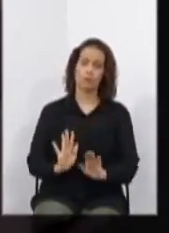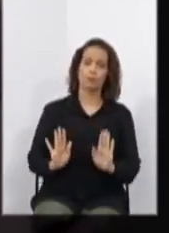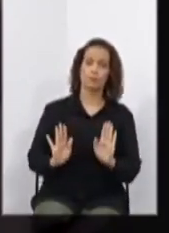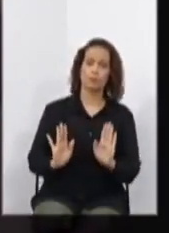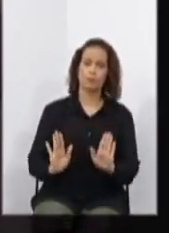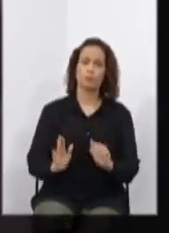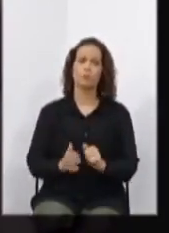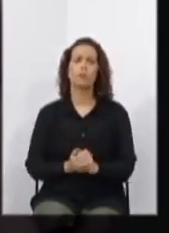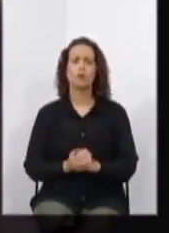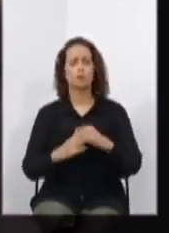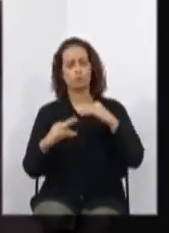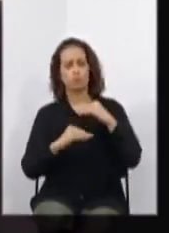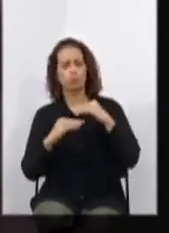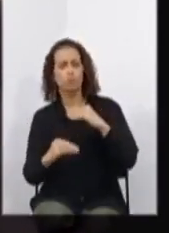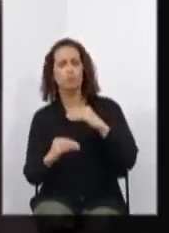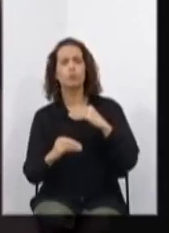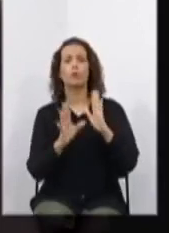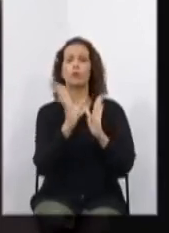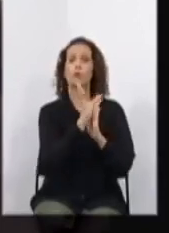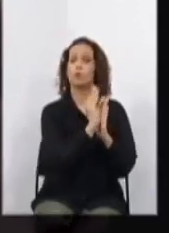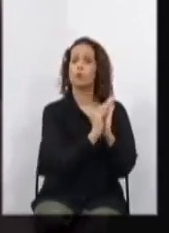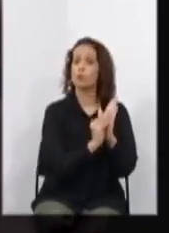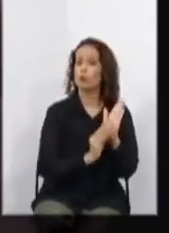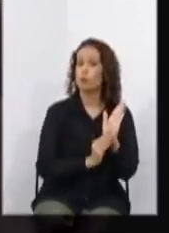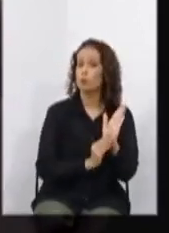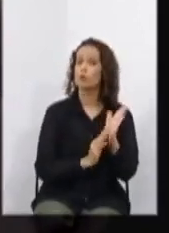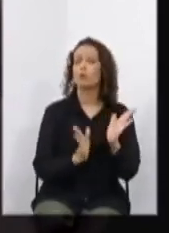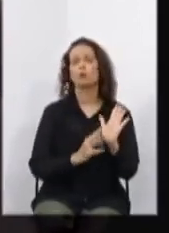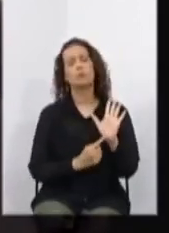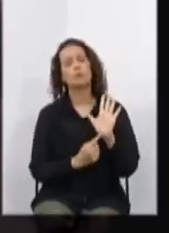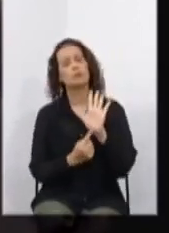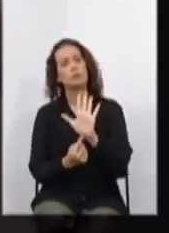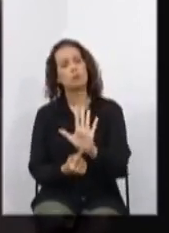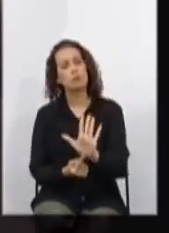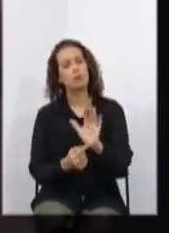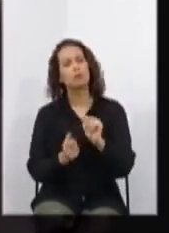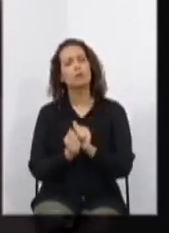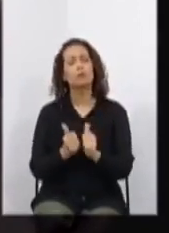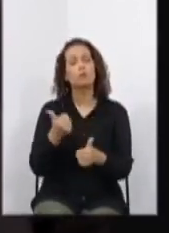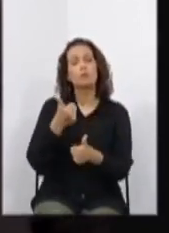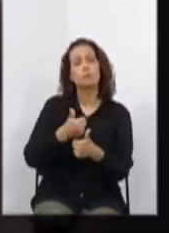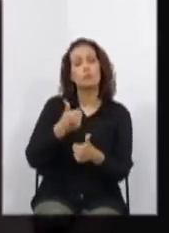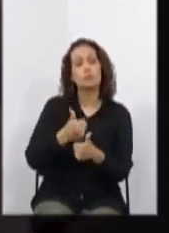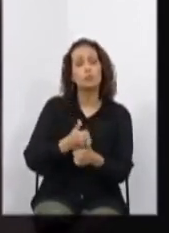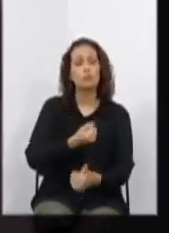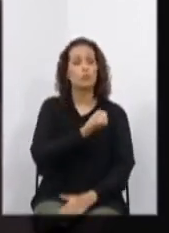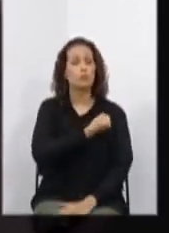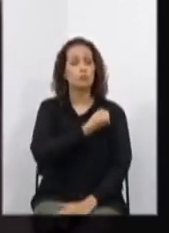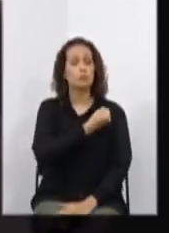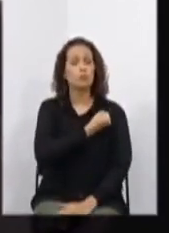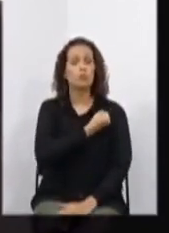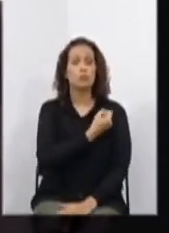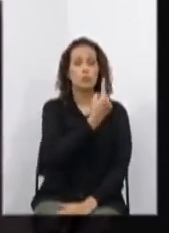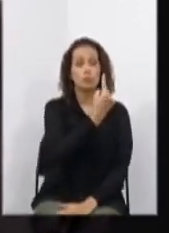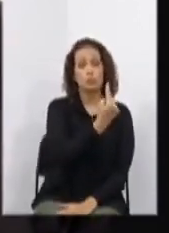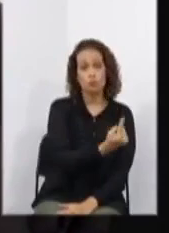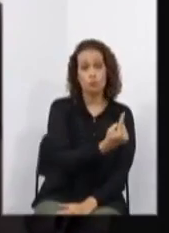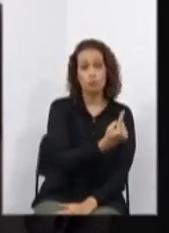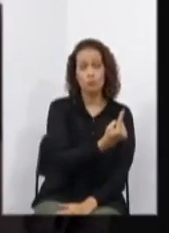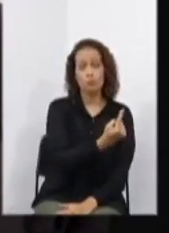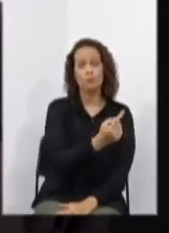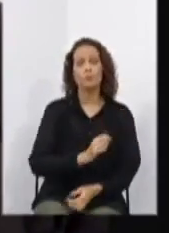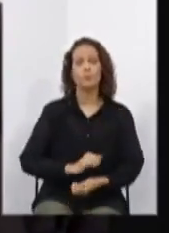alterar o seu conteúdo. Para tanto, apresentamos o substitutivo número 1 ao vencido.